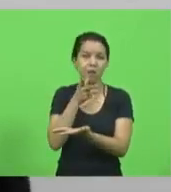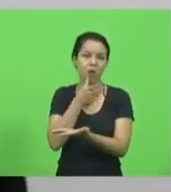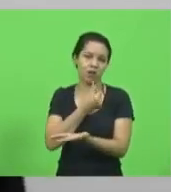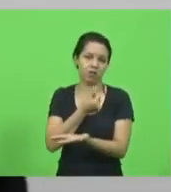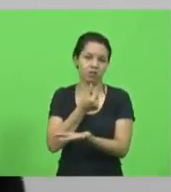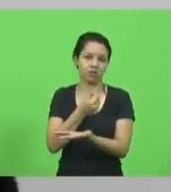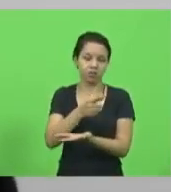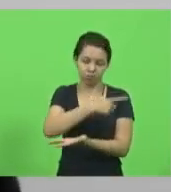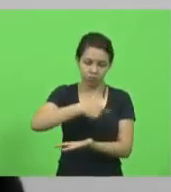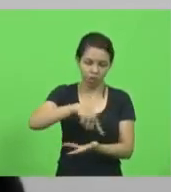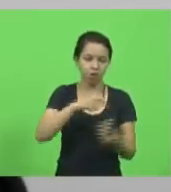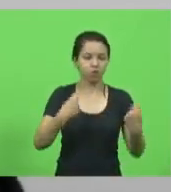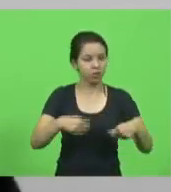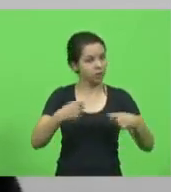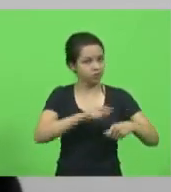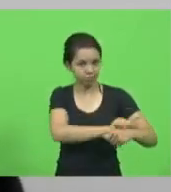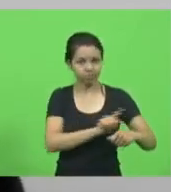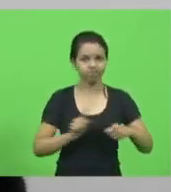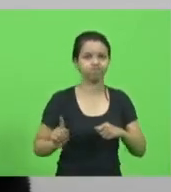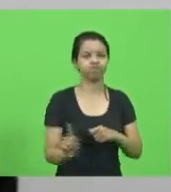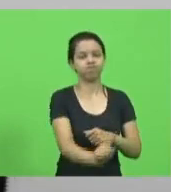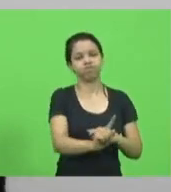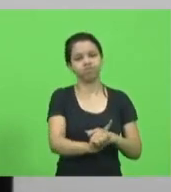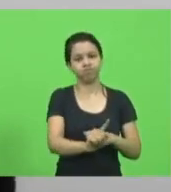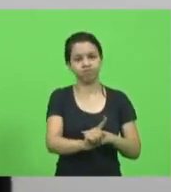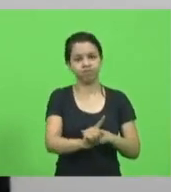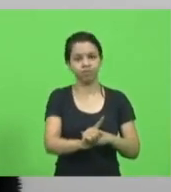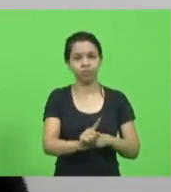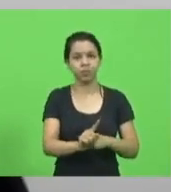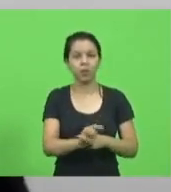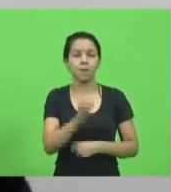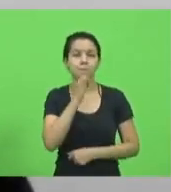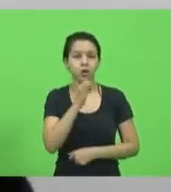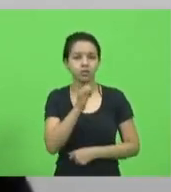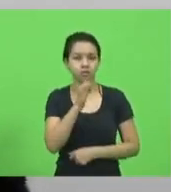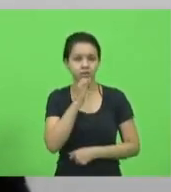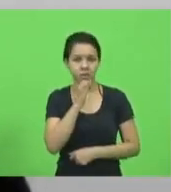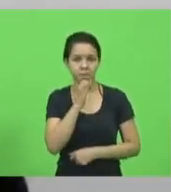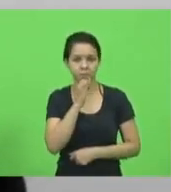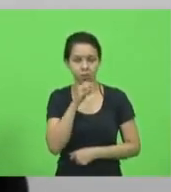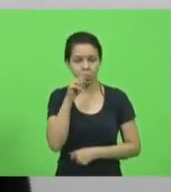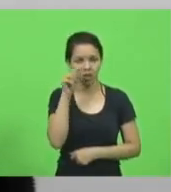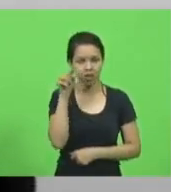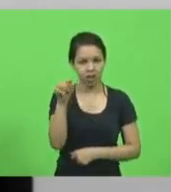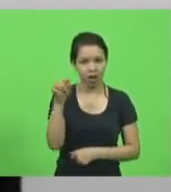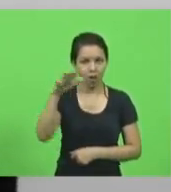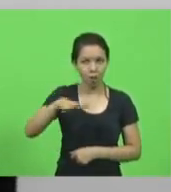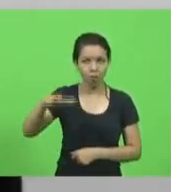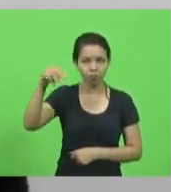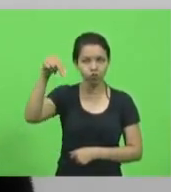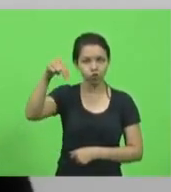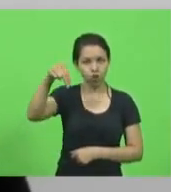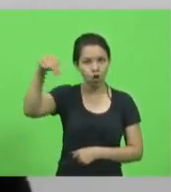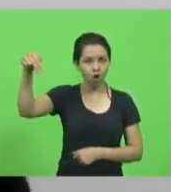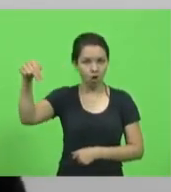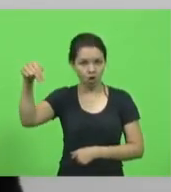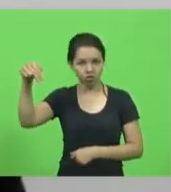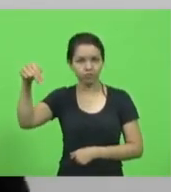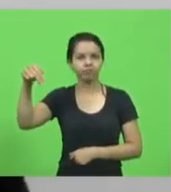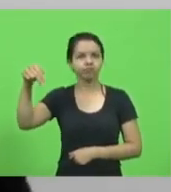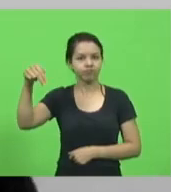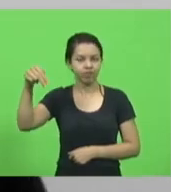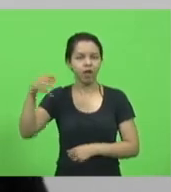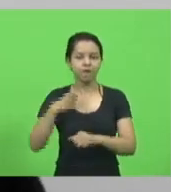do consórcio do Nordeste, por exemplo, o consórcio do Nordeste teve um protagonismo e foi atrás da vacina